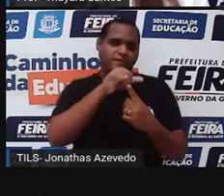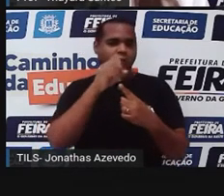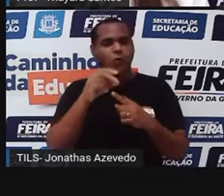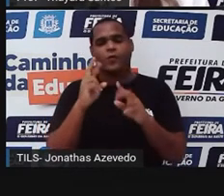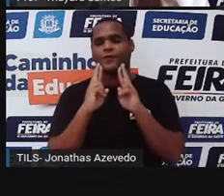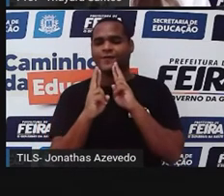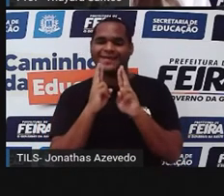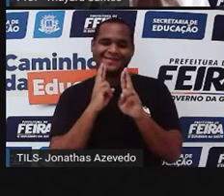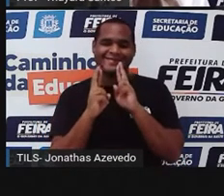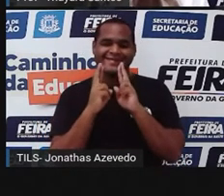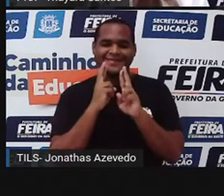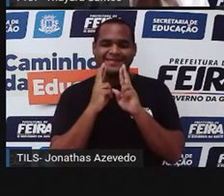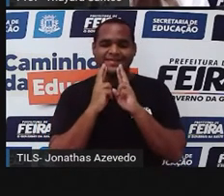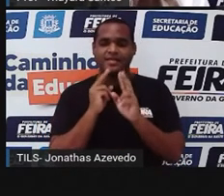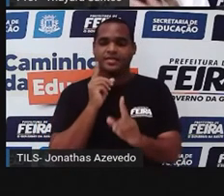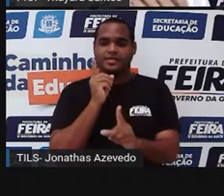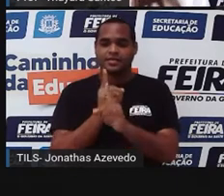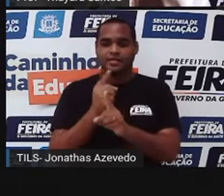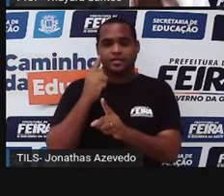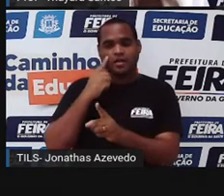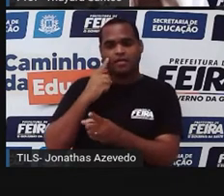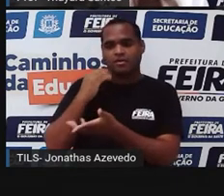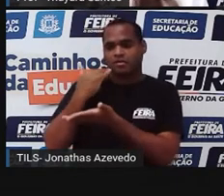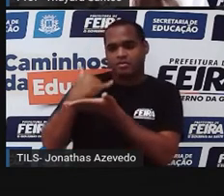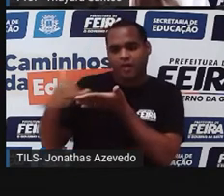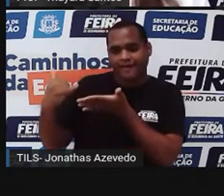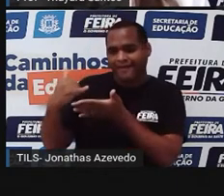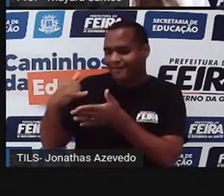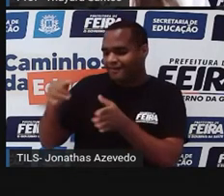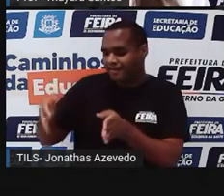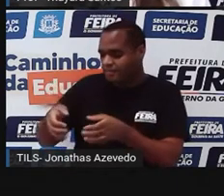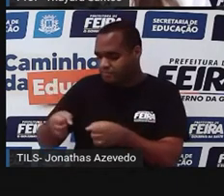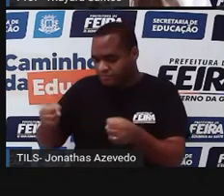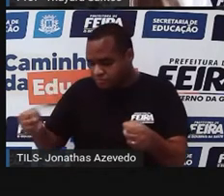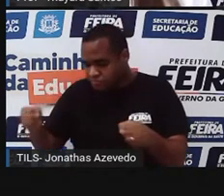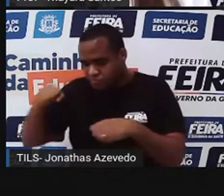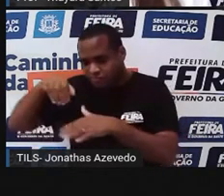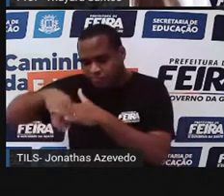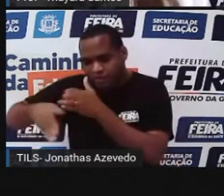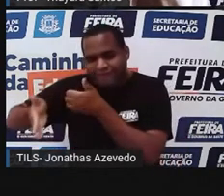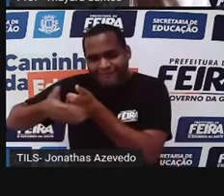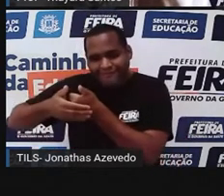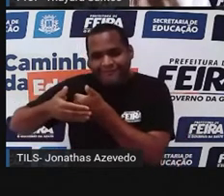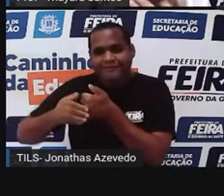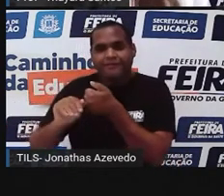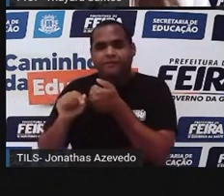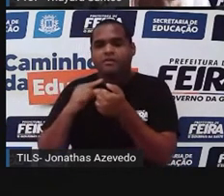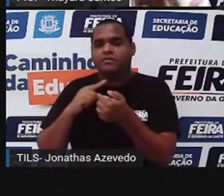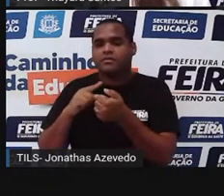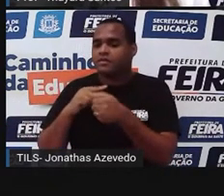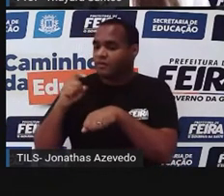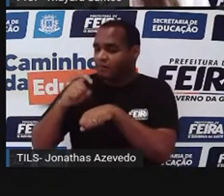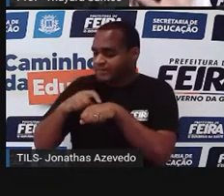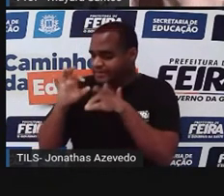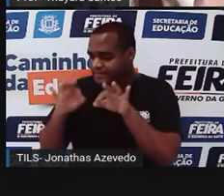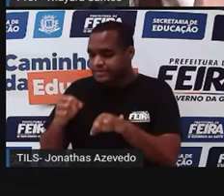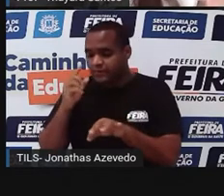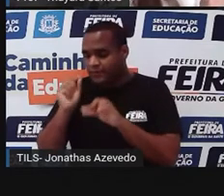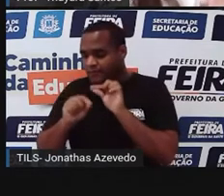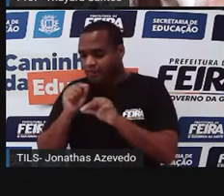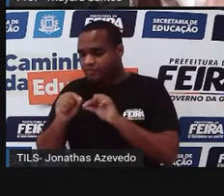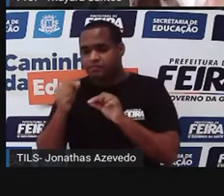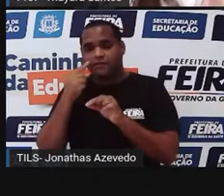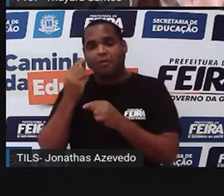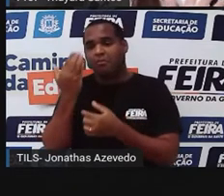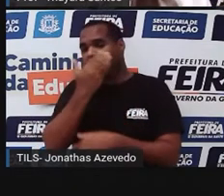na rodoviária e acha uma substância suspeita na mala de alguém. E eles têm que determinar que substância é aquela. Não tem